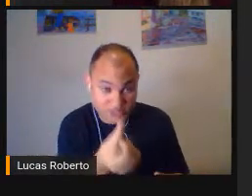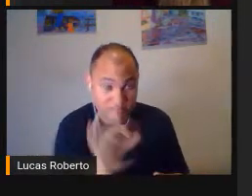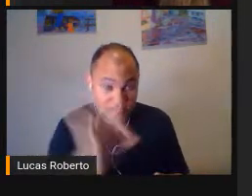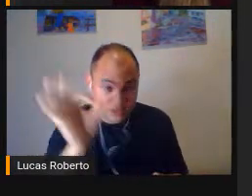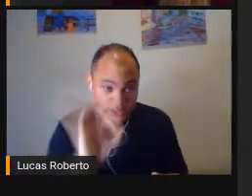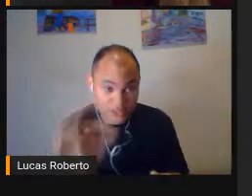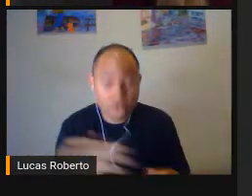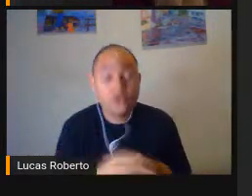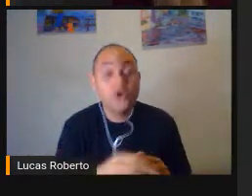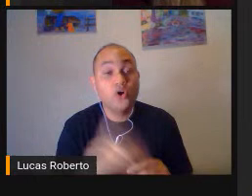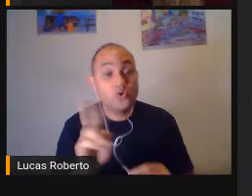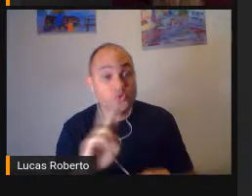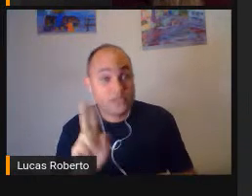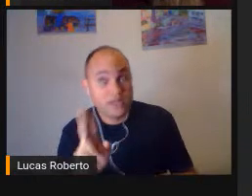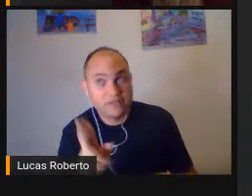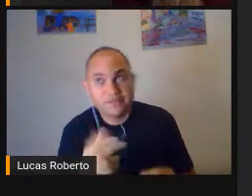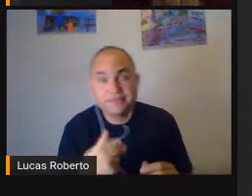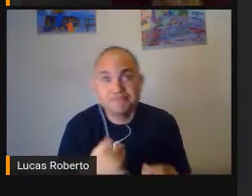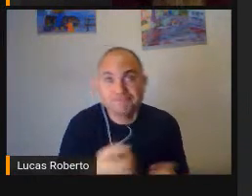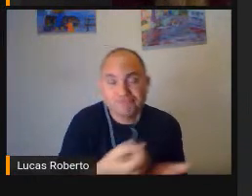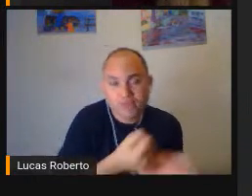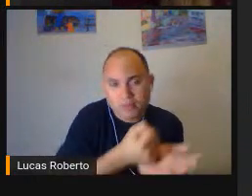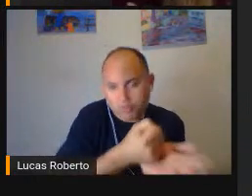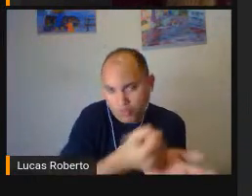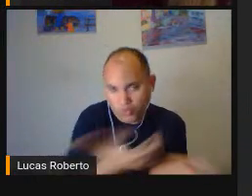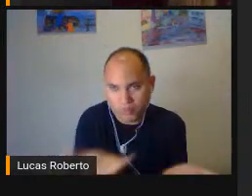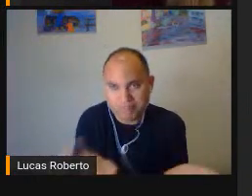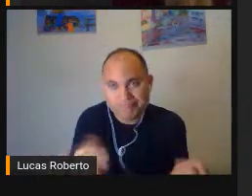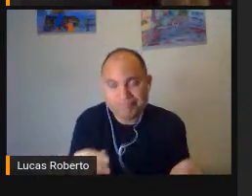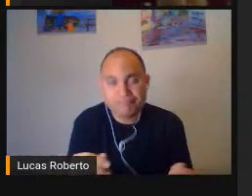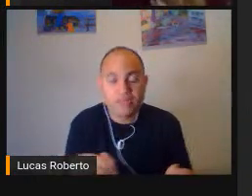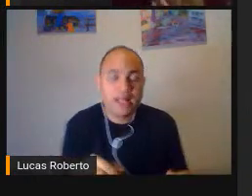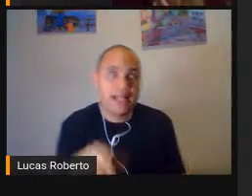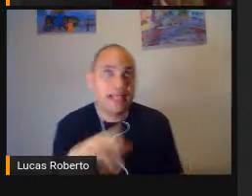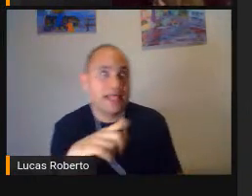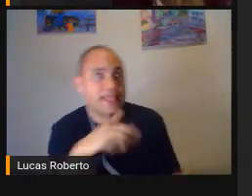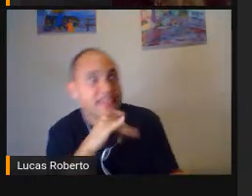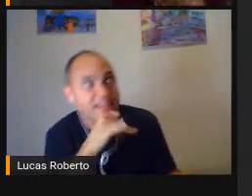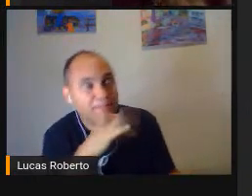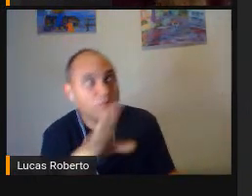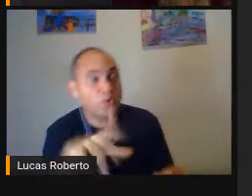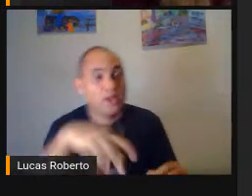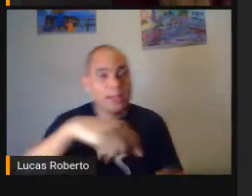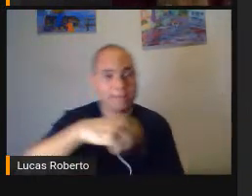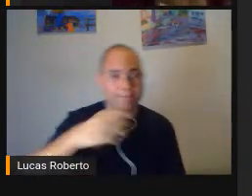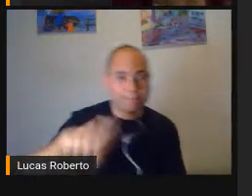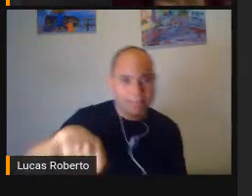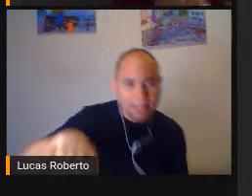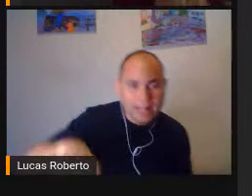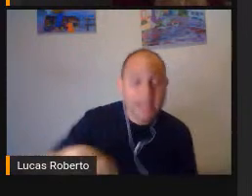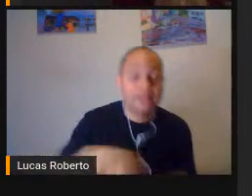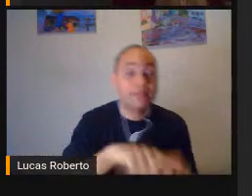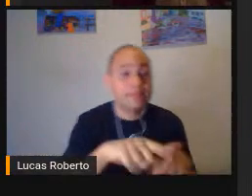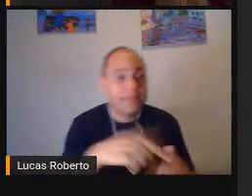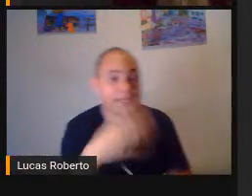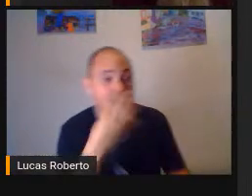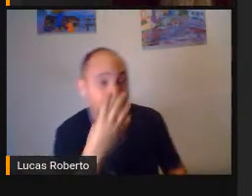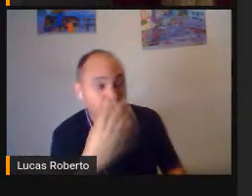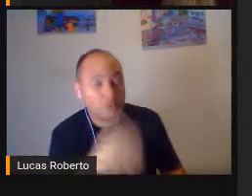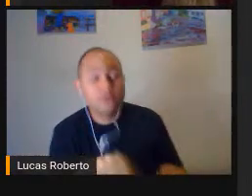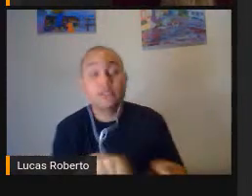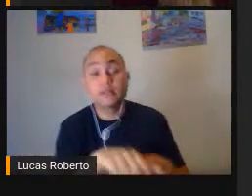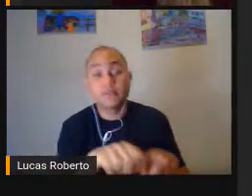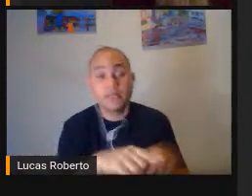algum recurso Para auxiliar A locomoção E aí tem a bengala Tem o Com guia O guia vidente